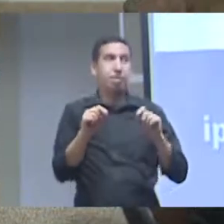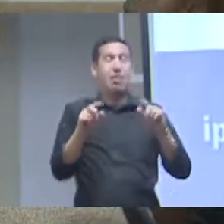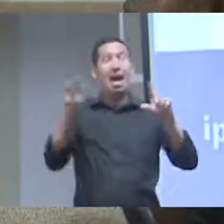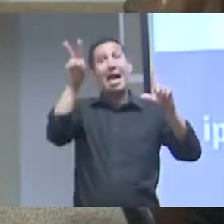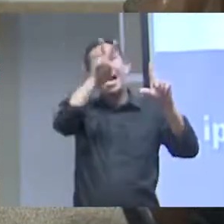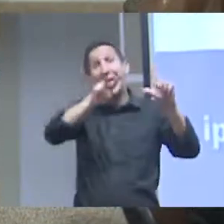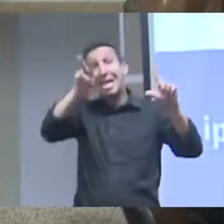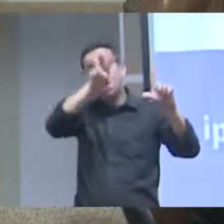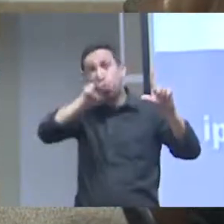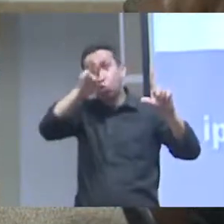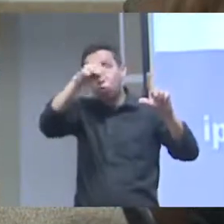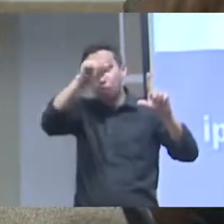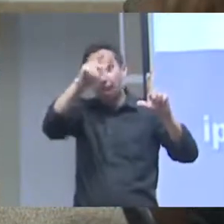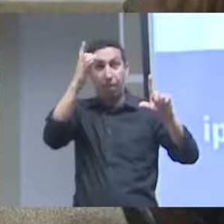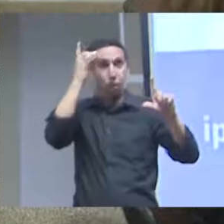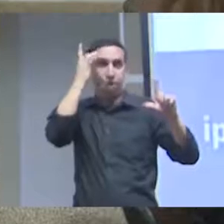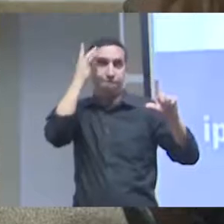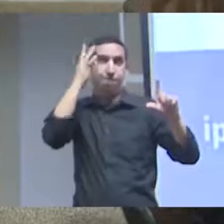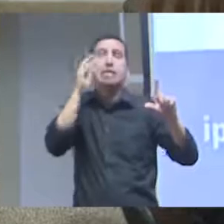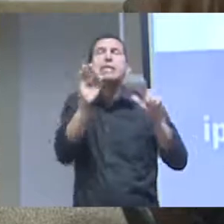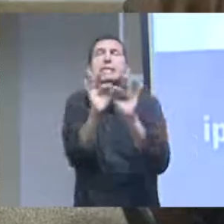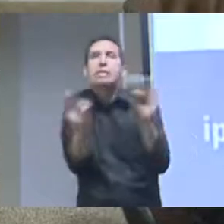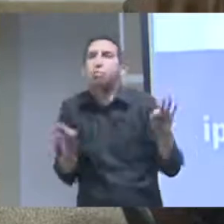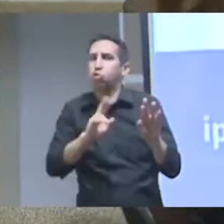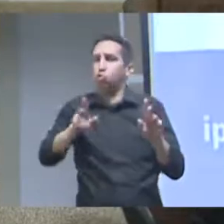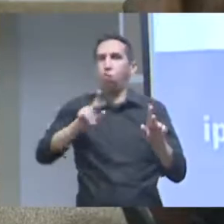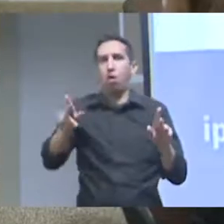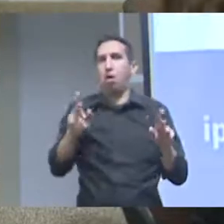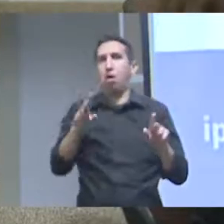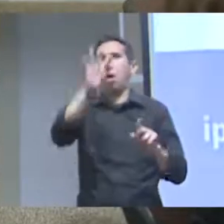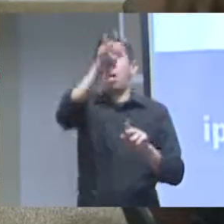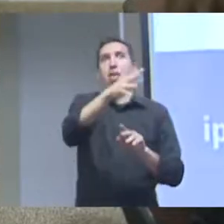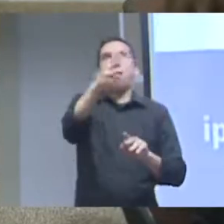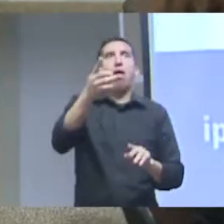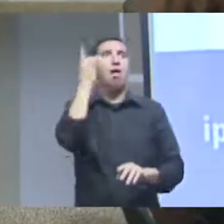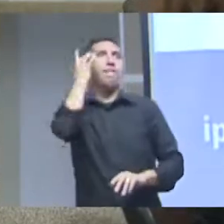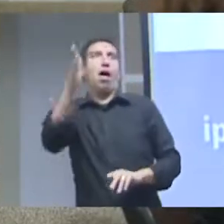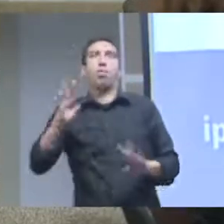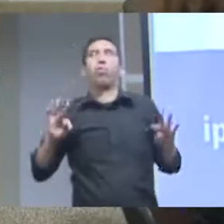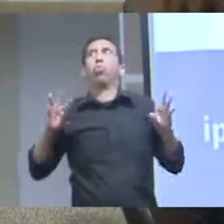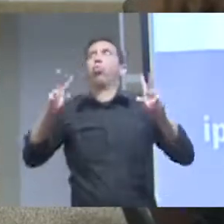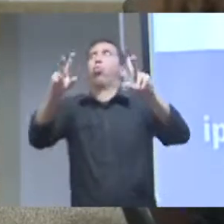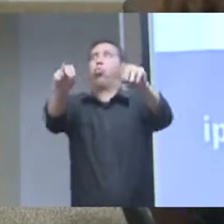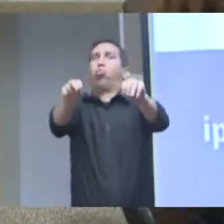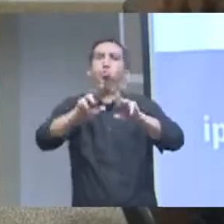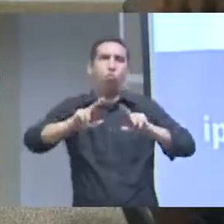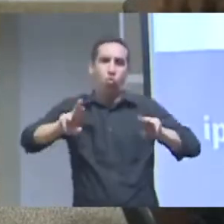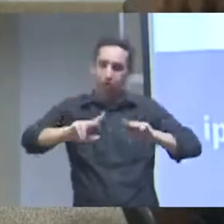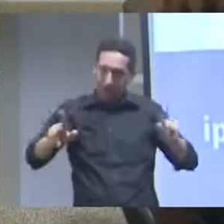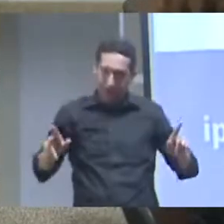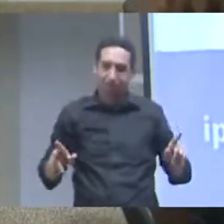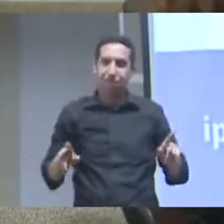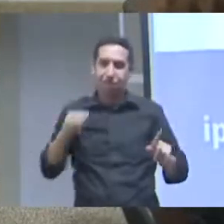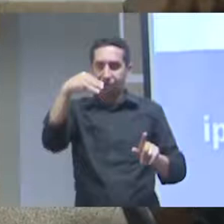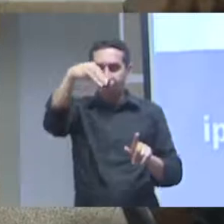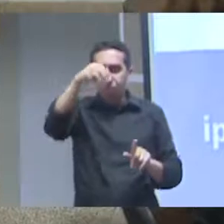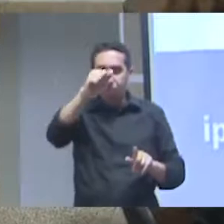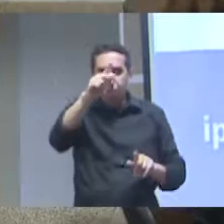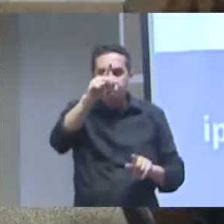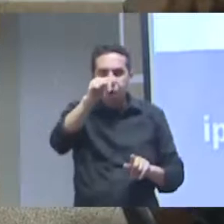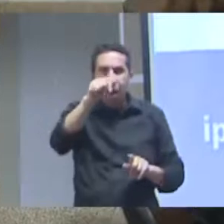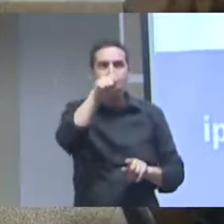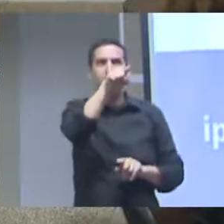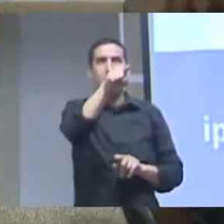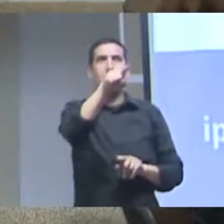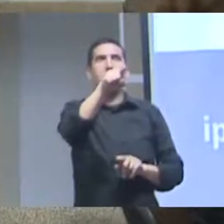a leitura do mapa não é um processo tão simples assim como a leitura de um gráfico assim como a leitura de uma tabela não necessariamente o